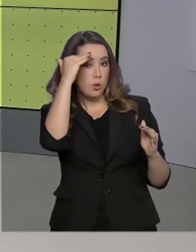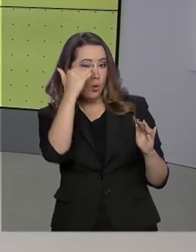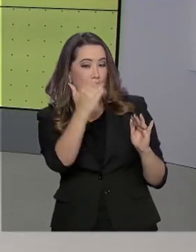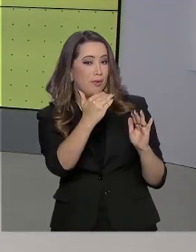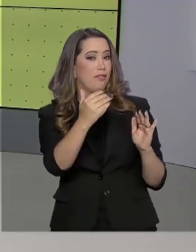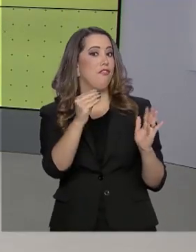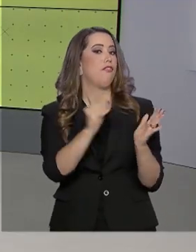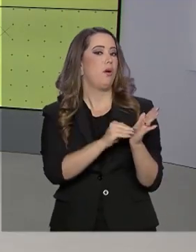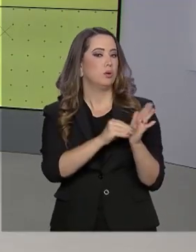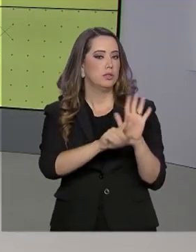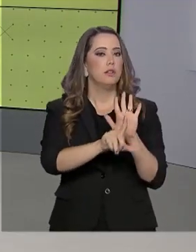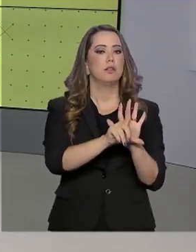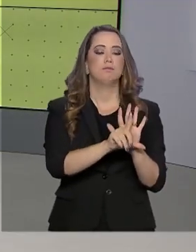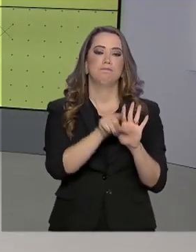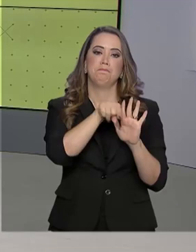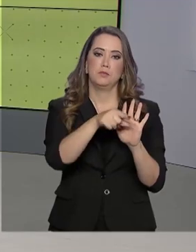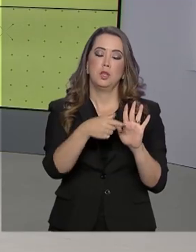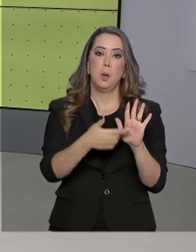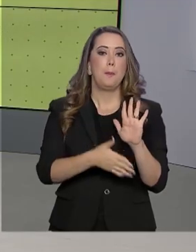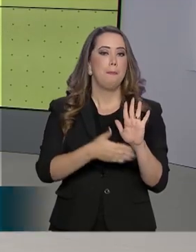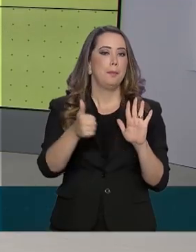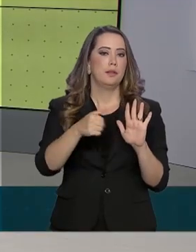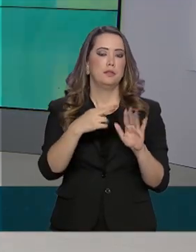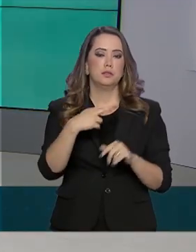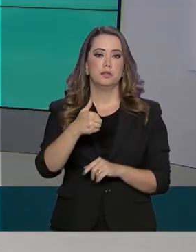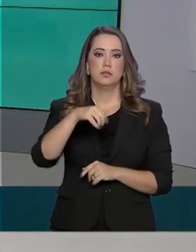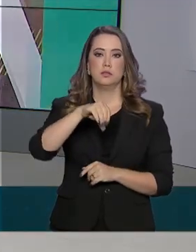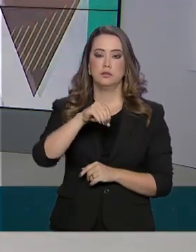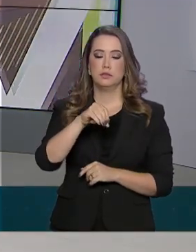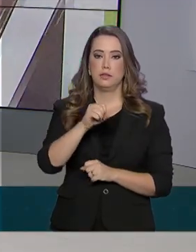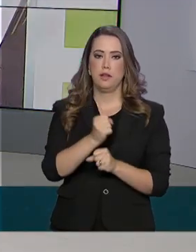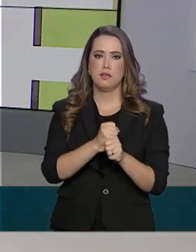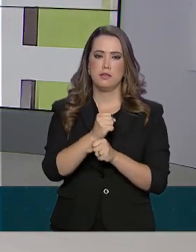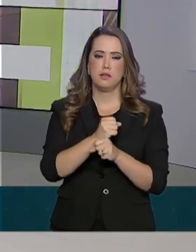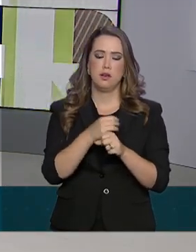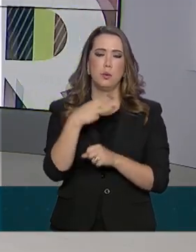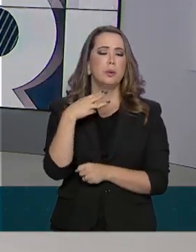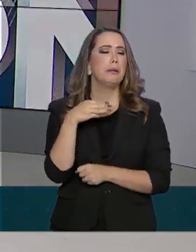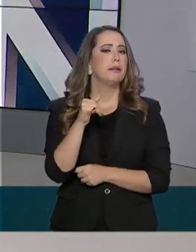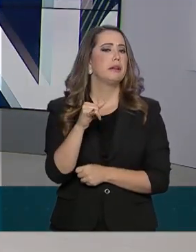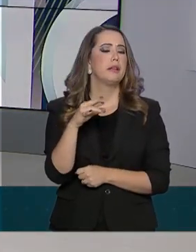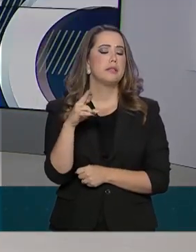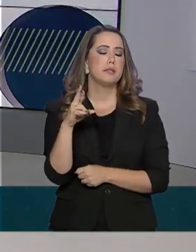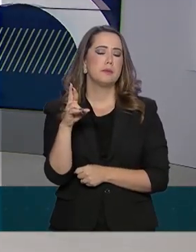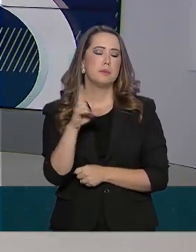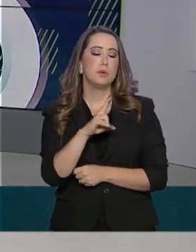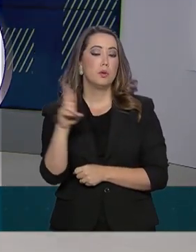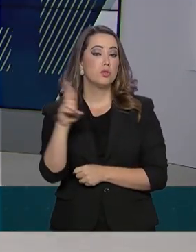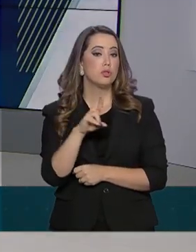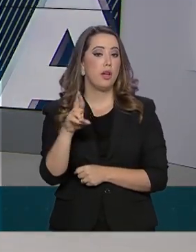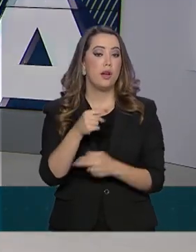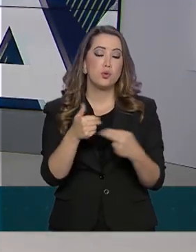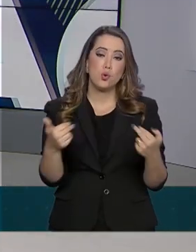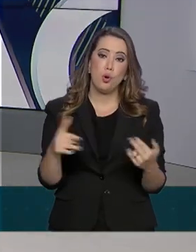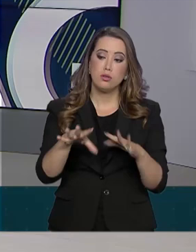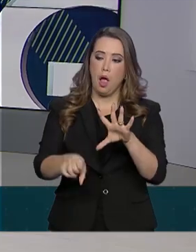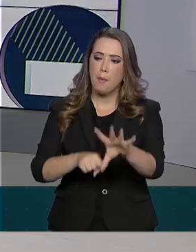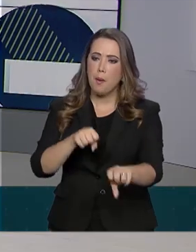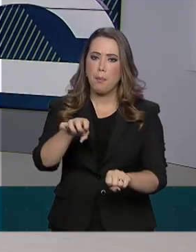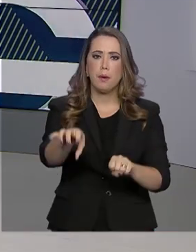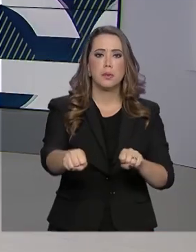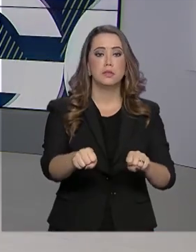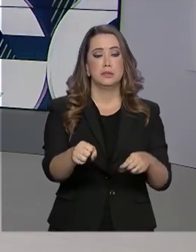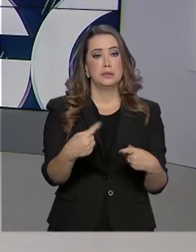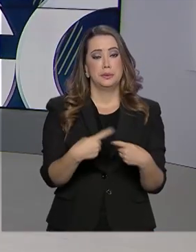O resultado foi o melhor dos últimos 10 anos. Foram R$,2 bilhões em produtos apreendidos. Segundo a Receita